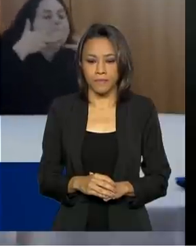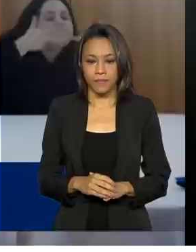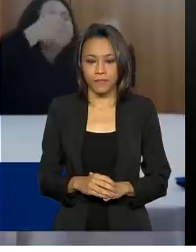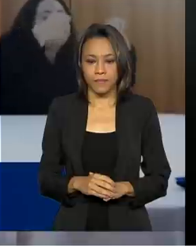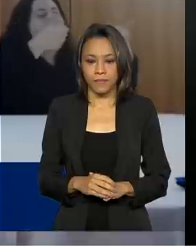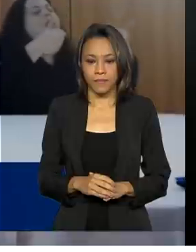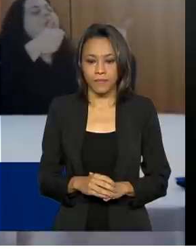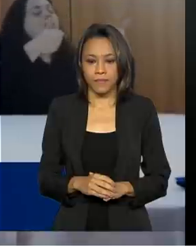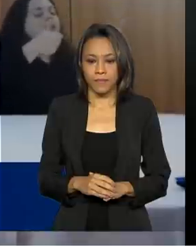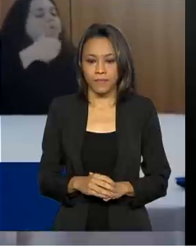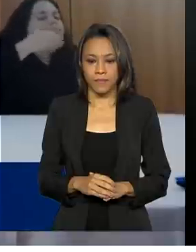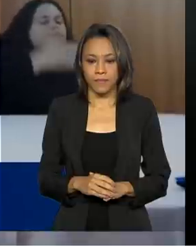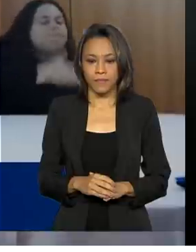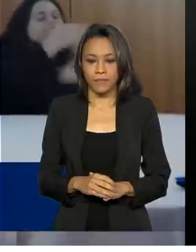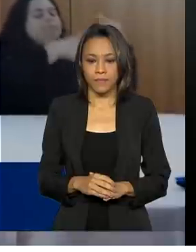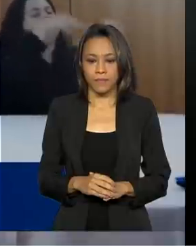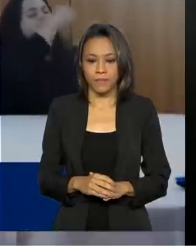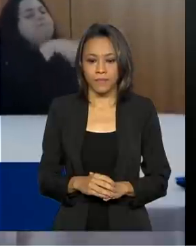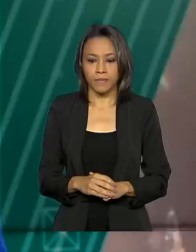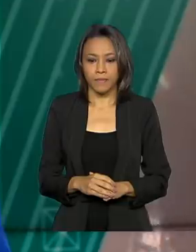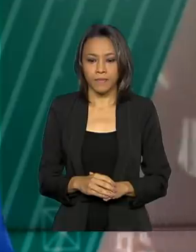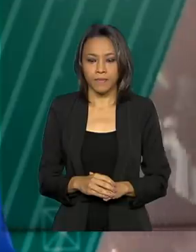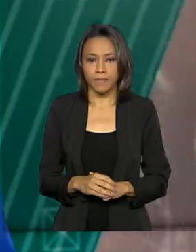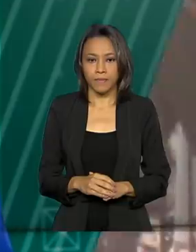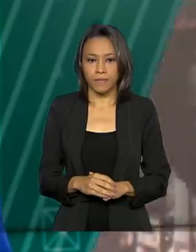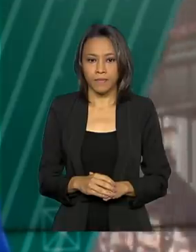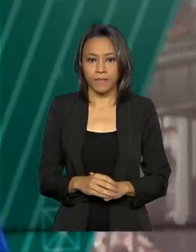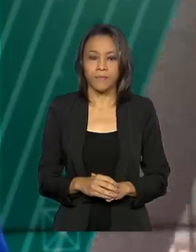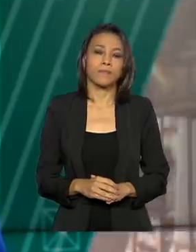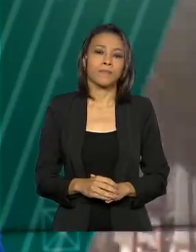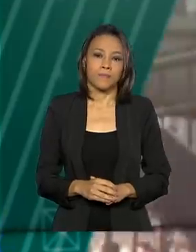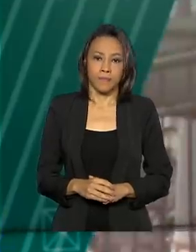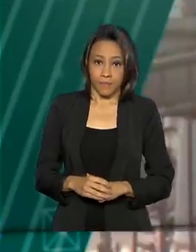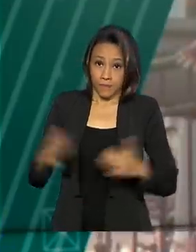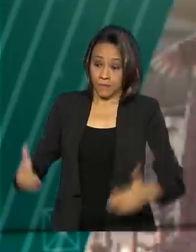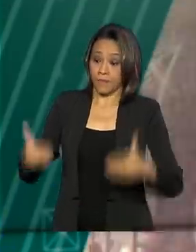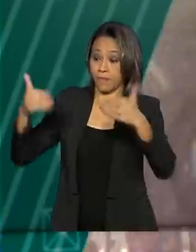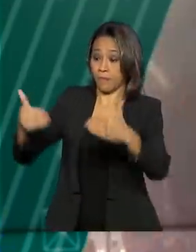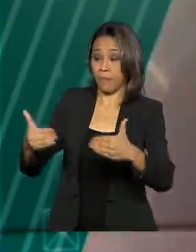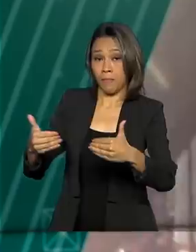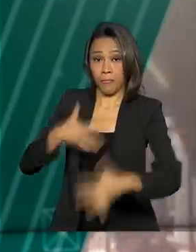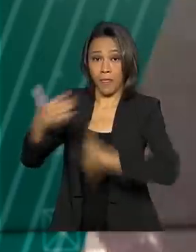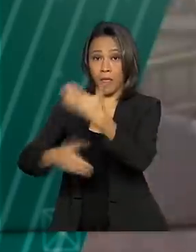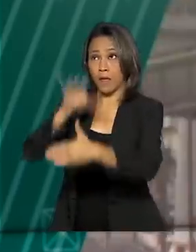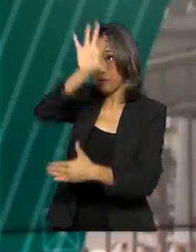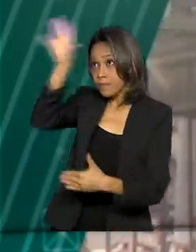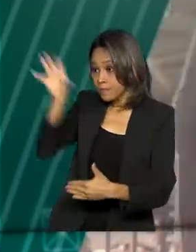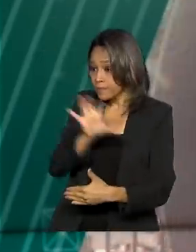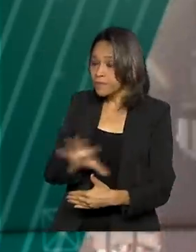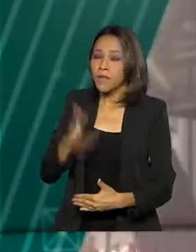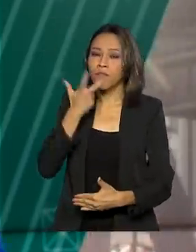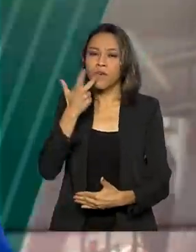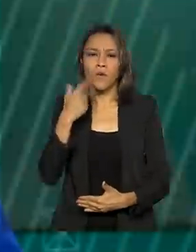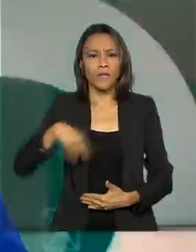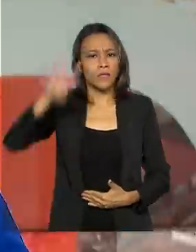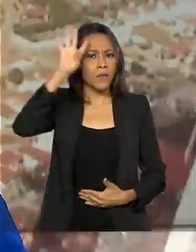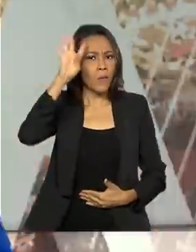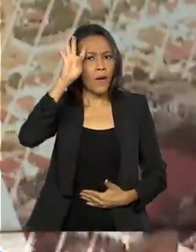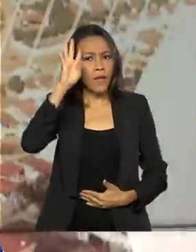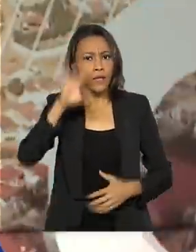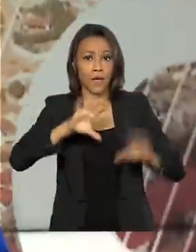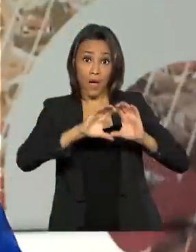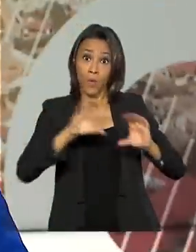de qualidade educacional. O ministro do Desenvolvimento Regional falou nesta quarta-feira à Comissão